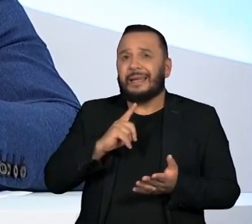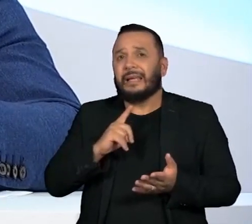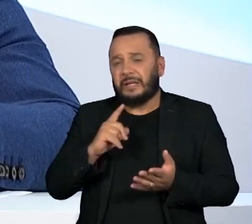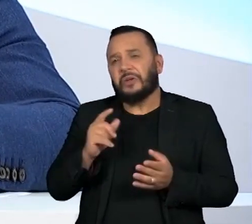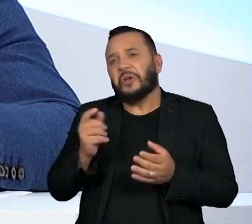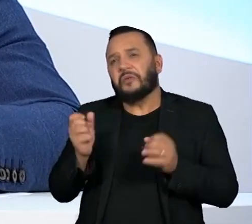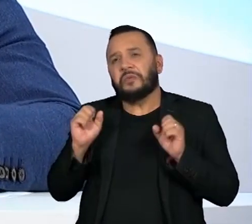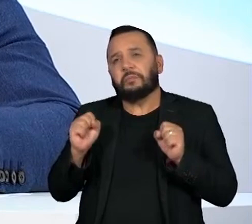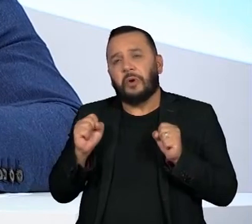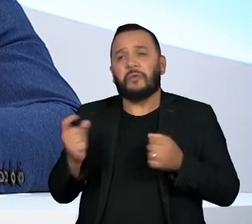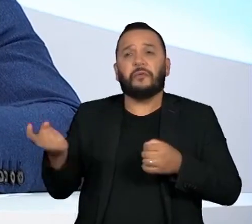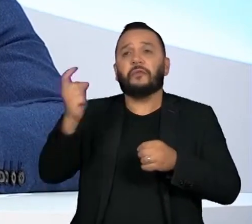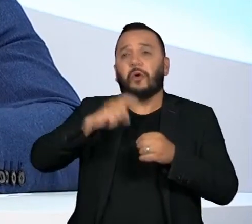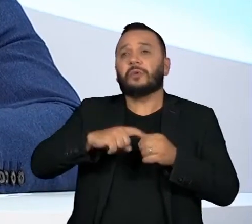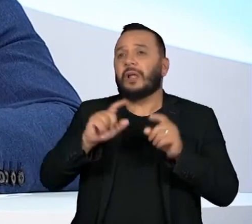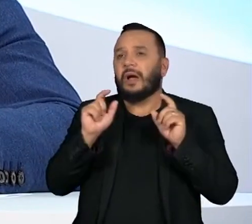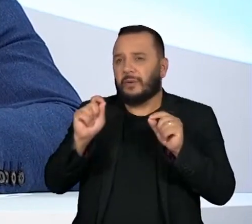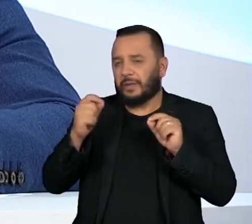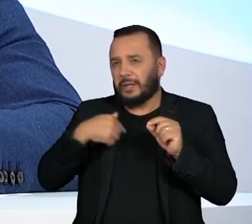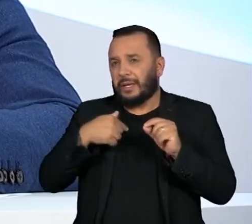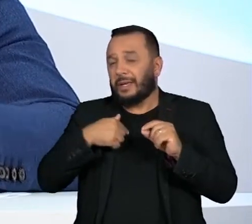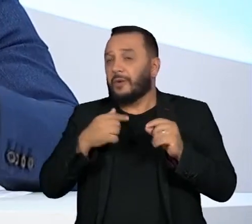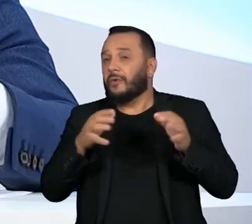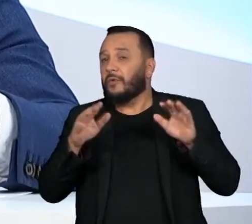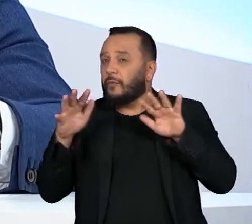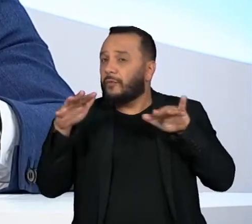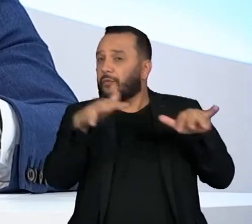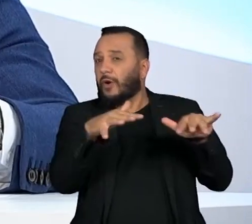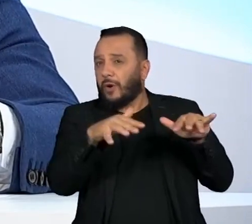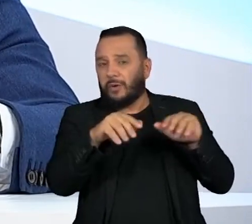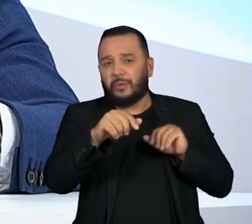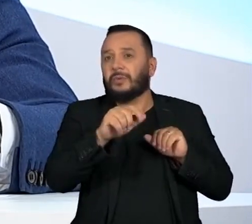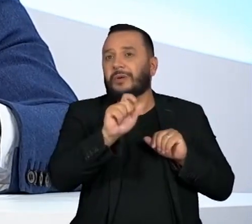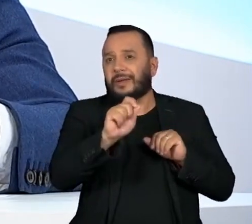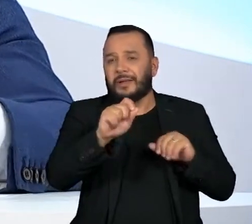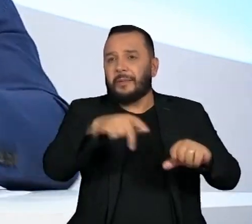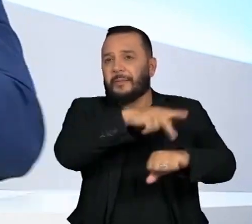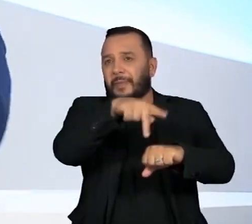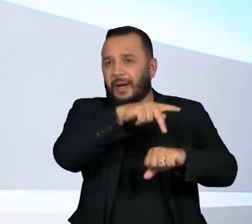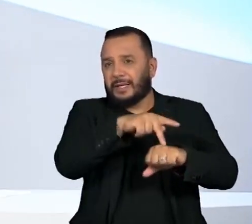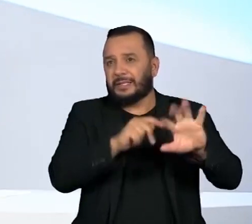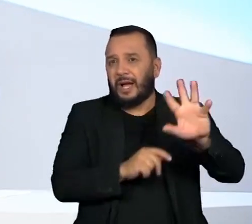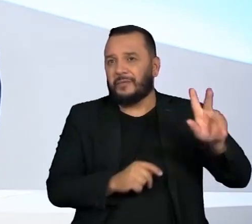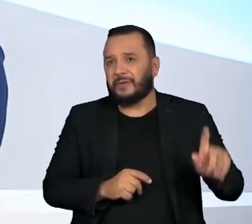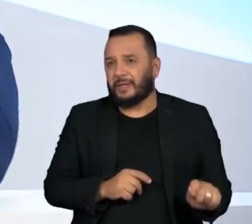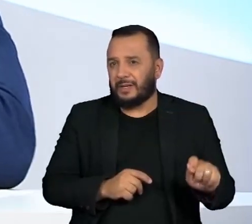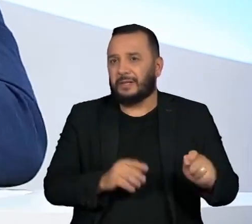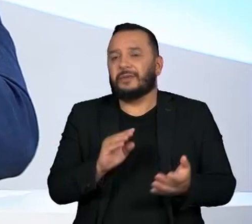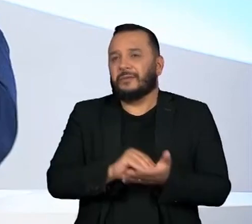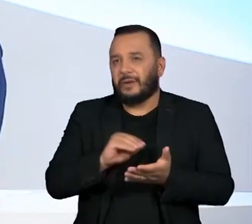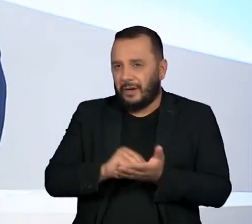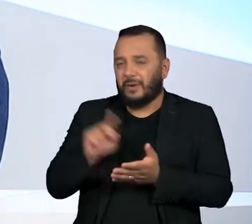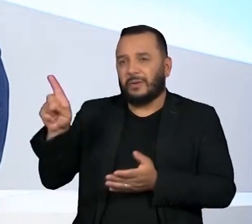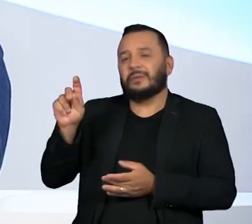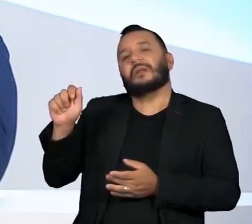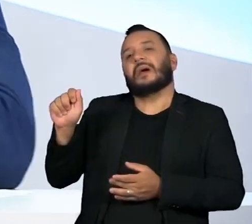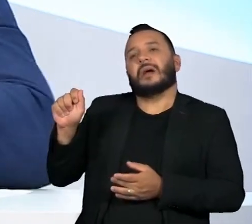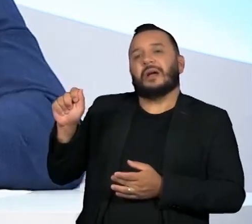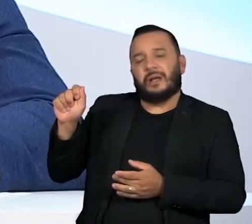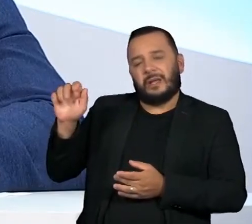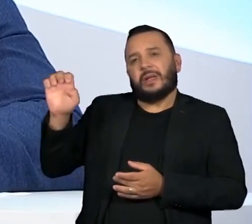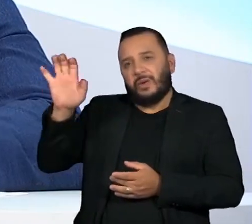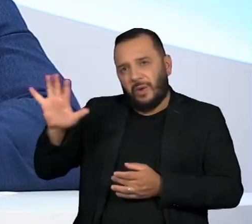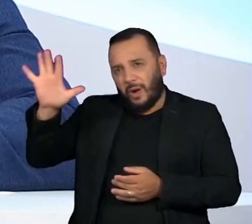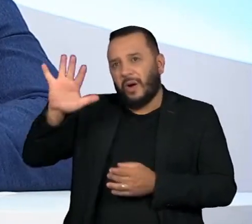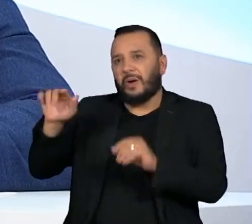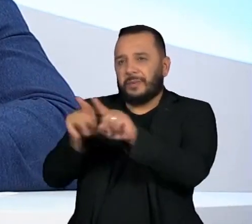ele voltaria a sua atenção, principalmente ou quase exclusivamente, a agentes de países africanos, deixando de lado a Europa, deixando de lado as Américas.